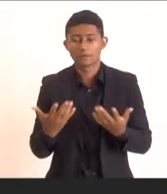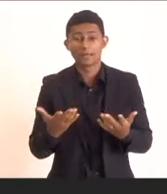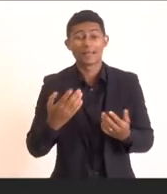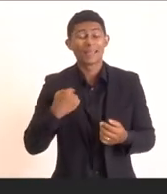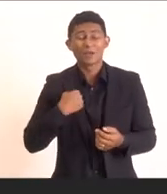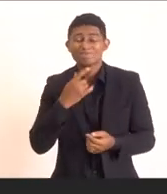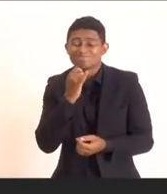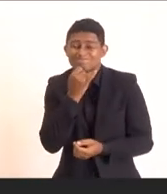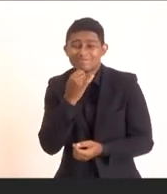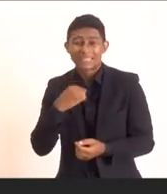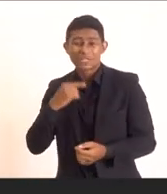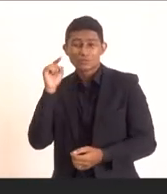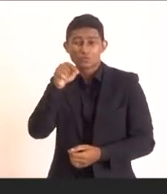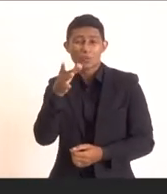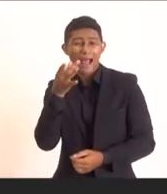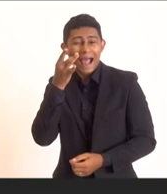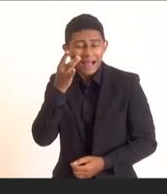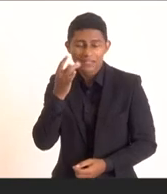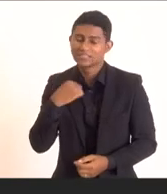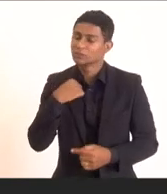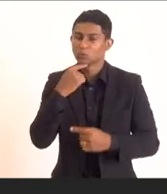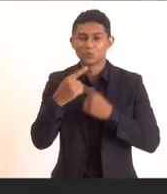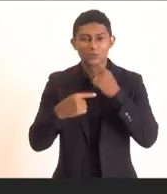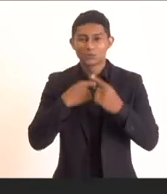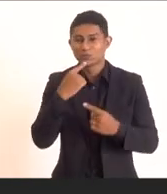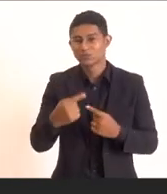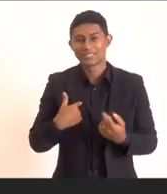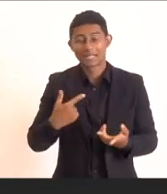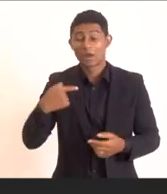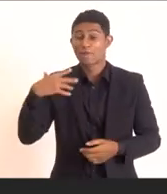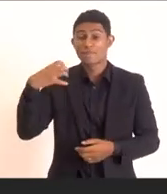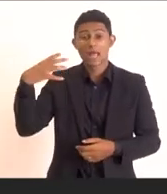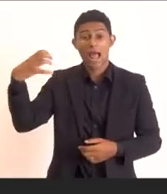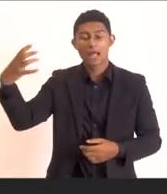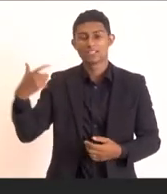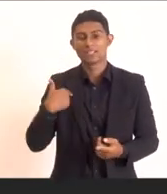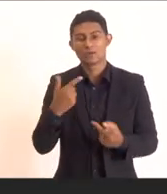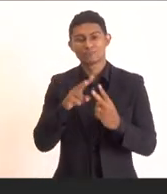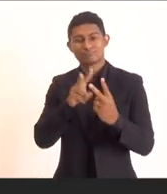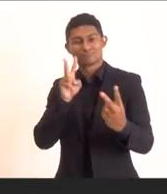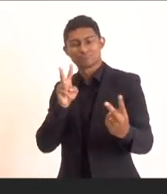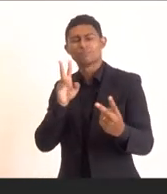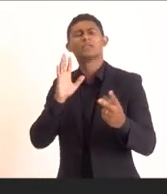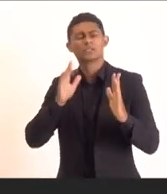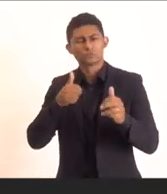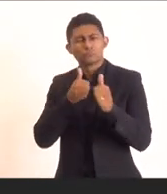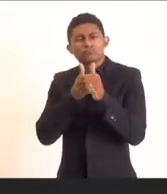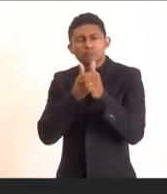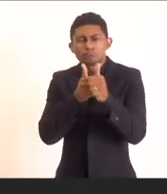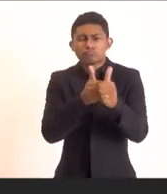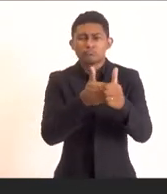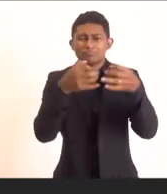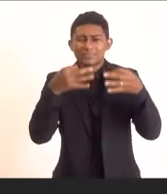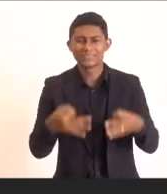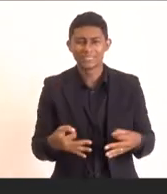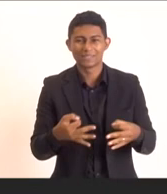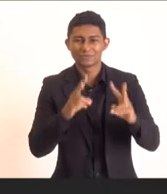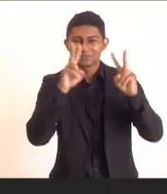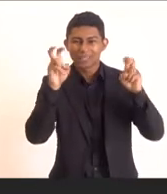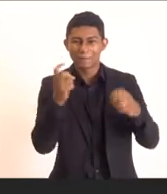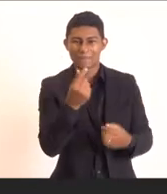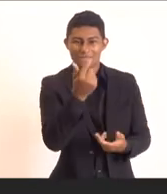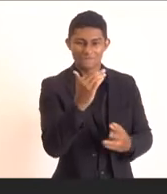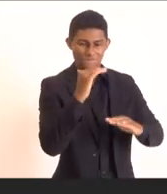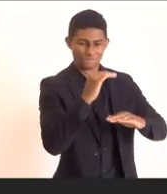presencialmente aí, estou em uma viagem, então não pude participar dessa discussão, mas eu tenho acompanhado toda essa caminhada pelo Fundo Soberano